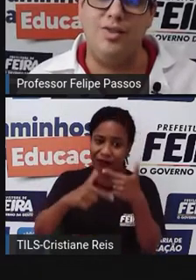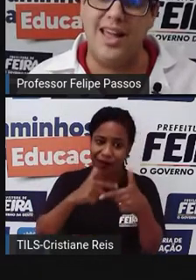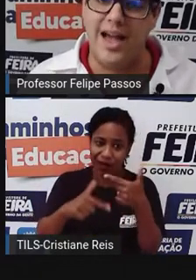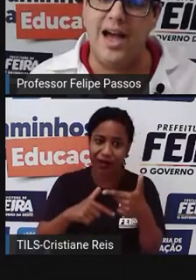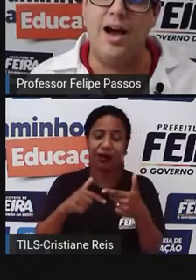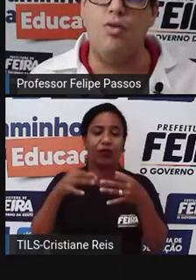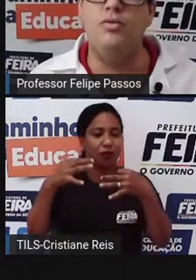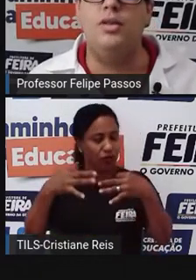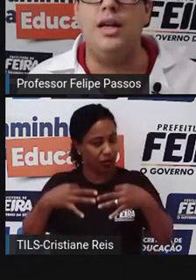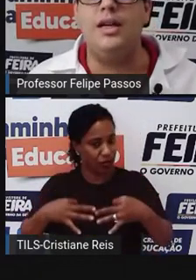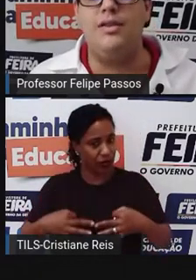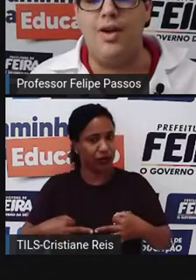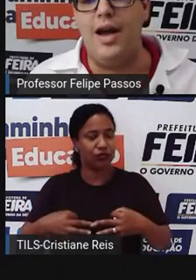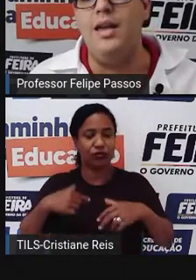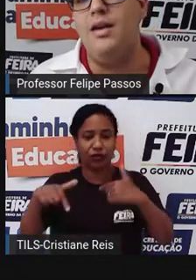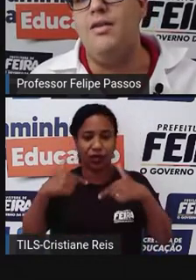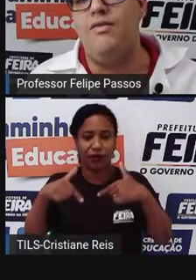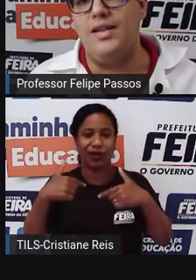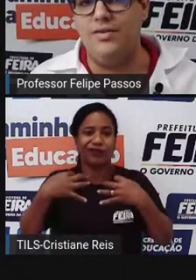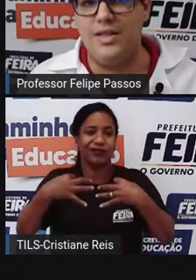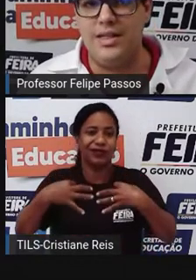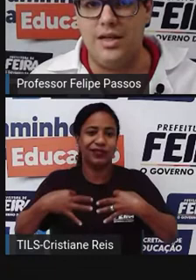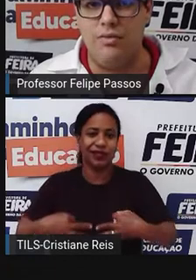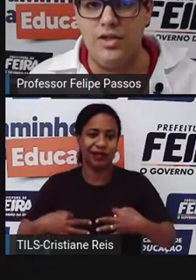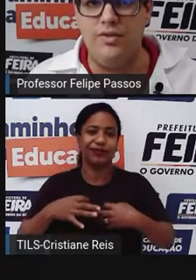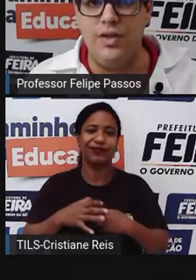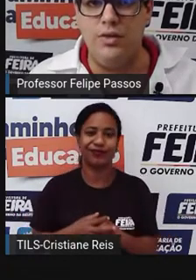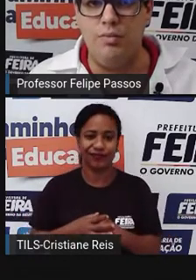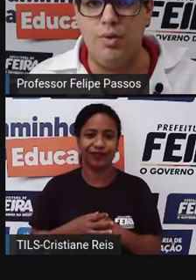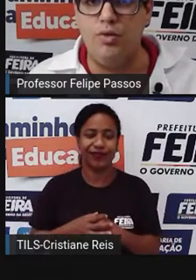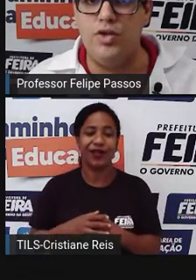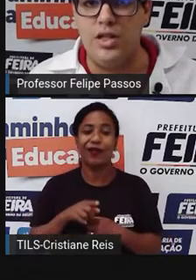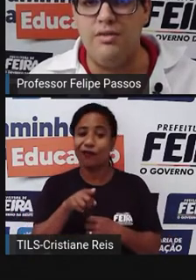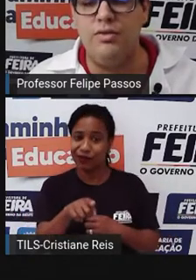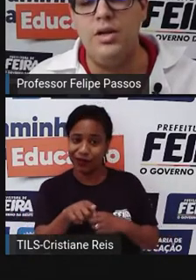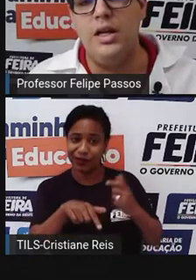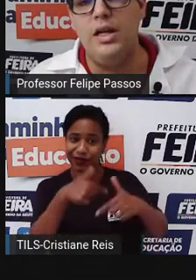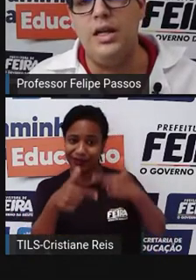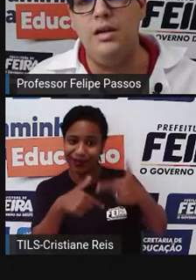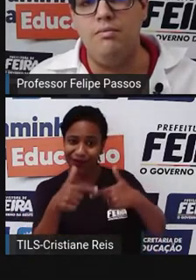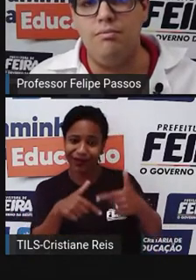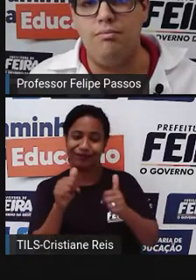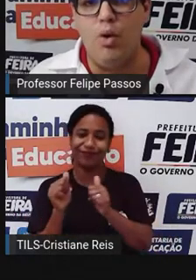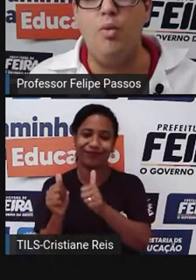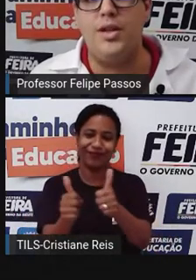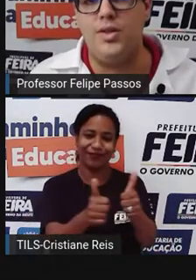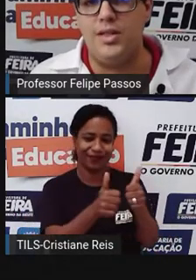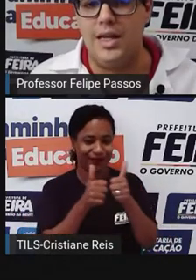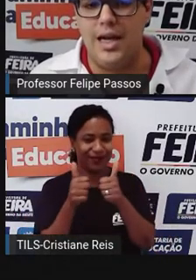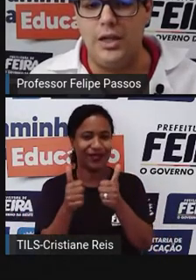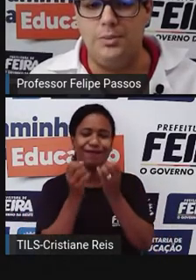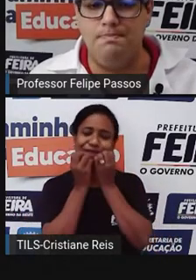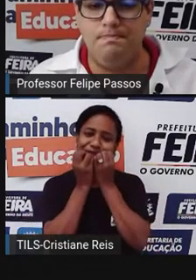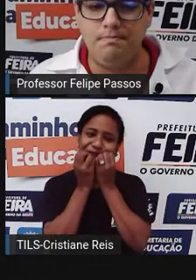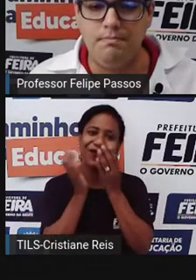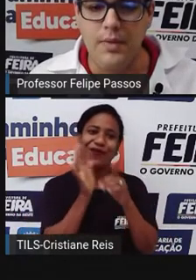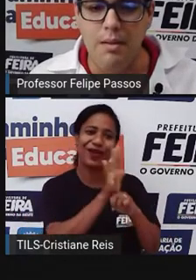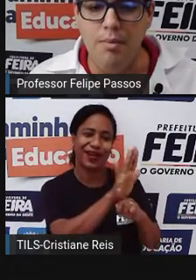trabalho legal, que vai fazer você ser um indivíduo produtivo e bom para a sociedade.